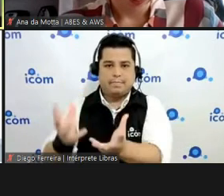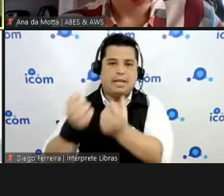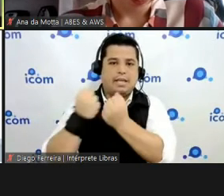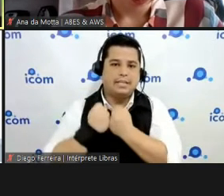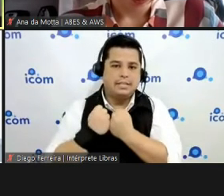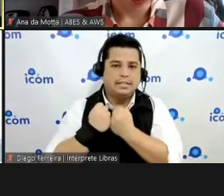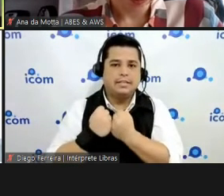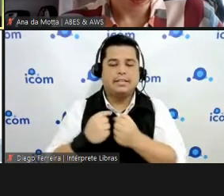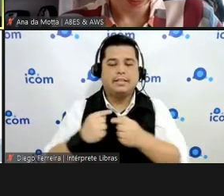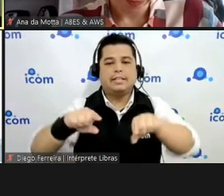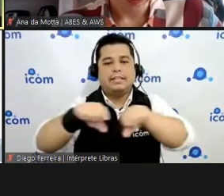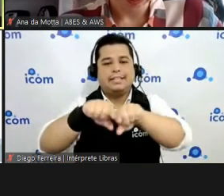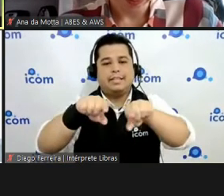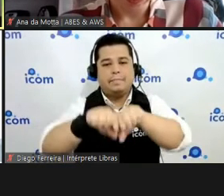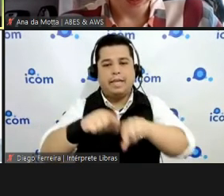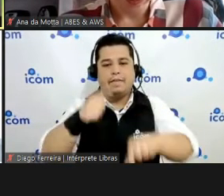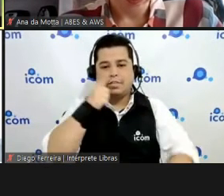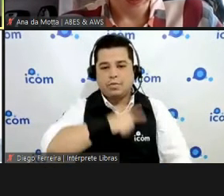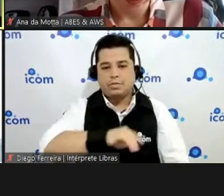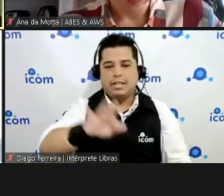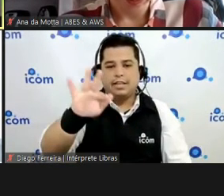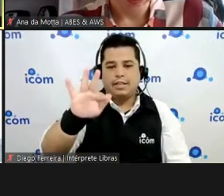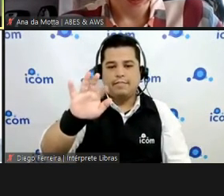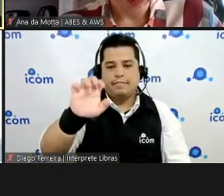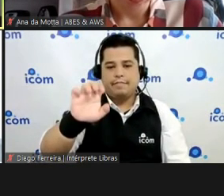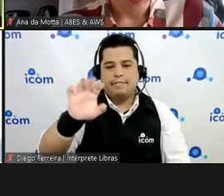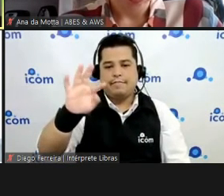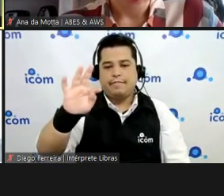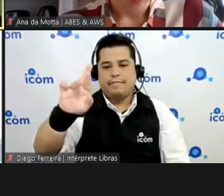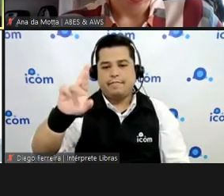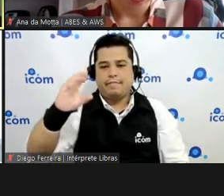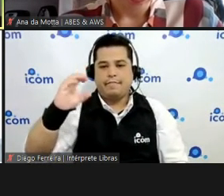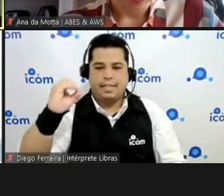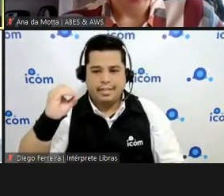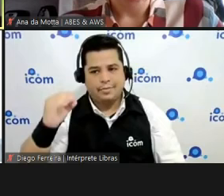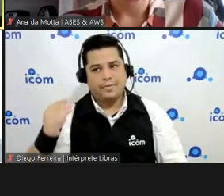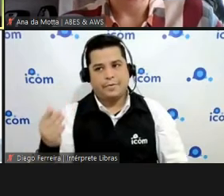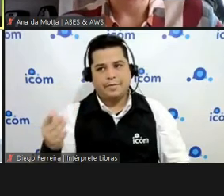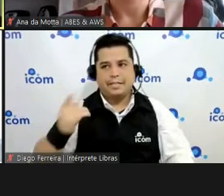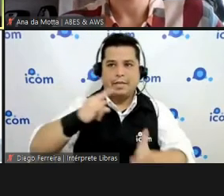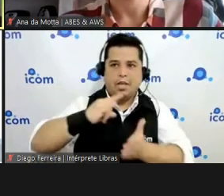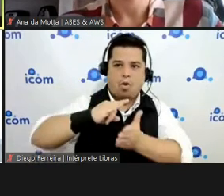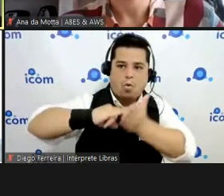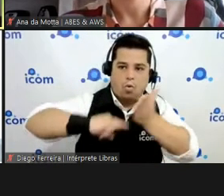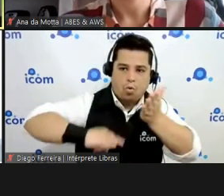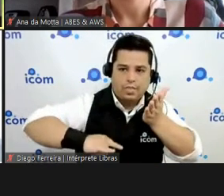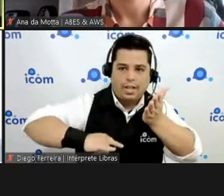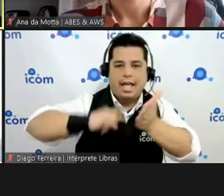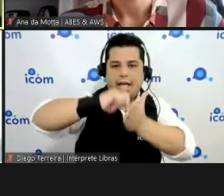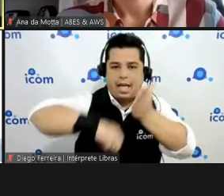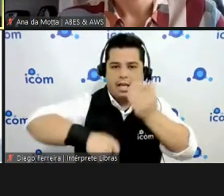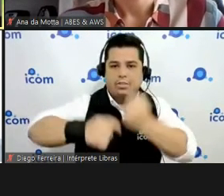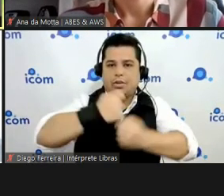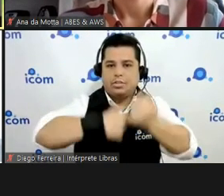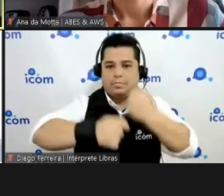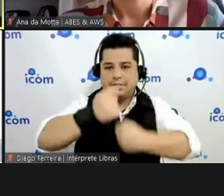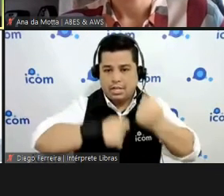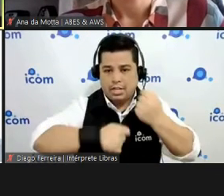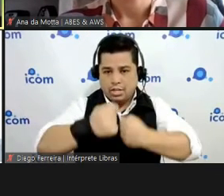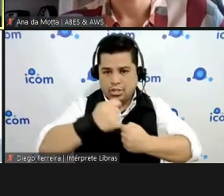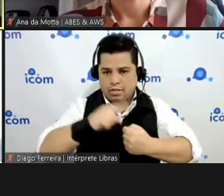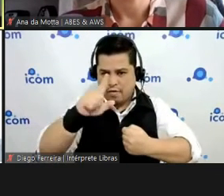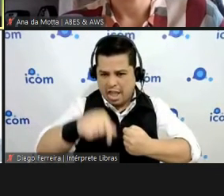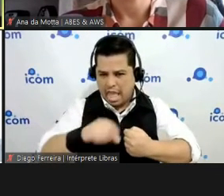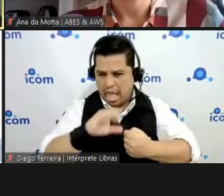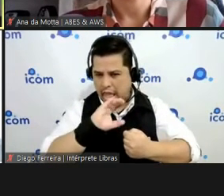factoring porque você tem um título de crédito contrato administrativo empenho é um título de crédito não o cara pode